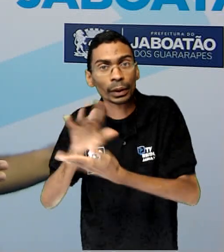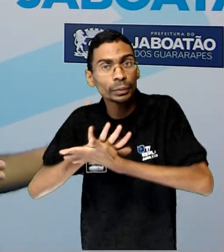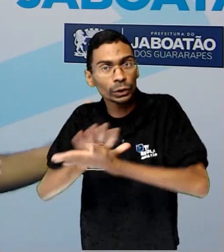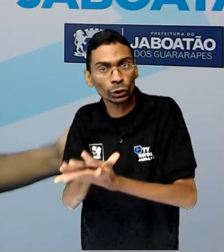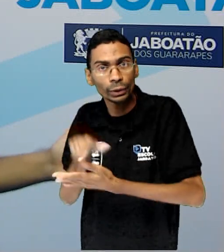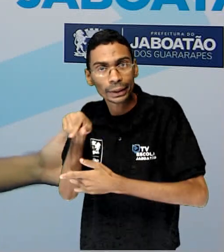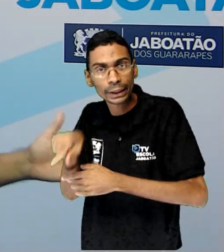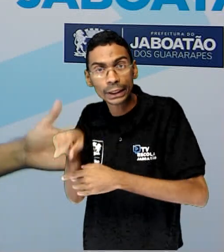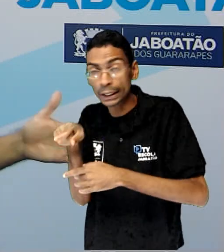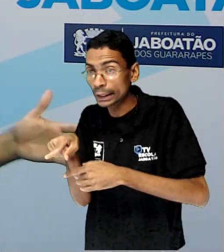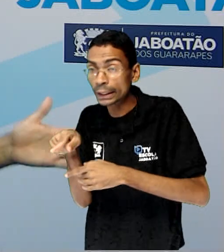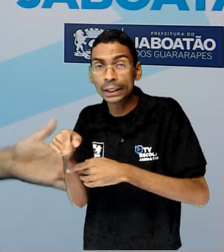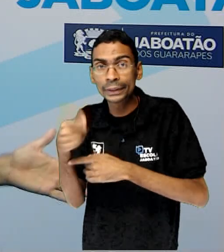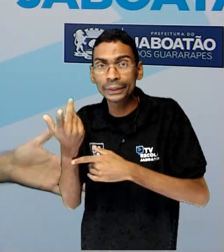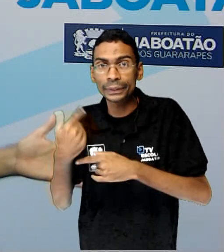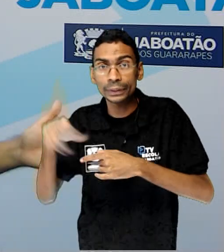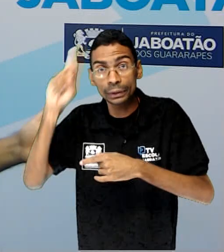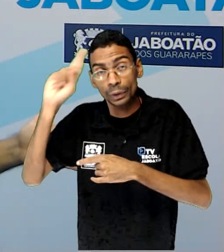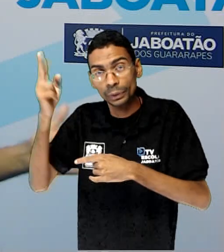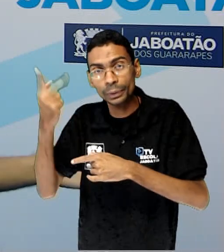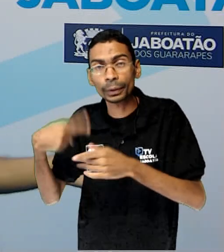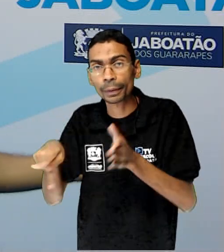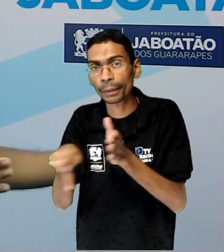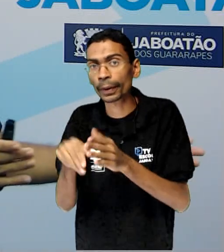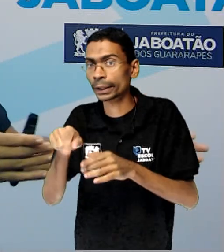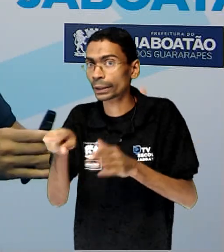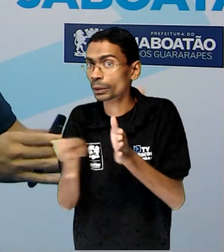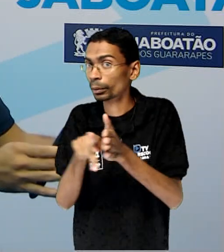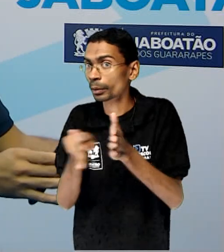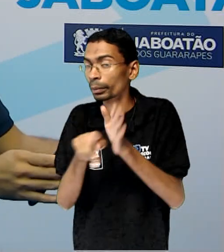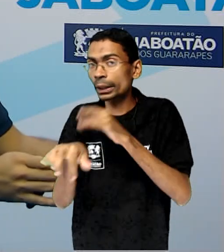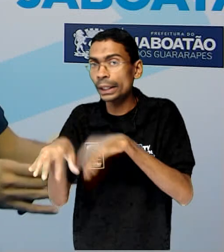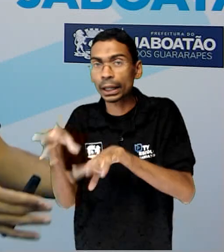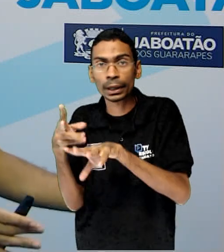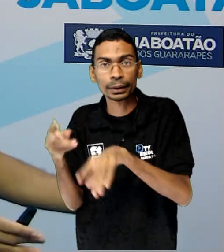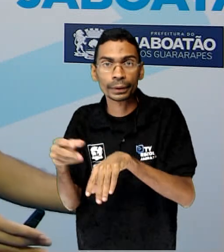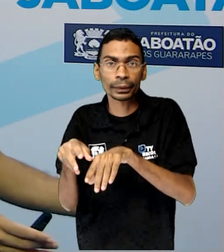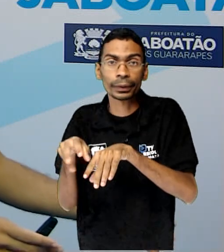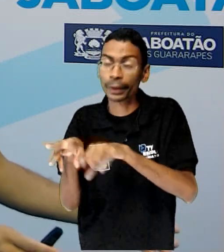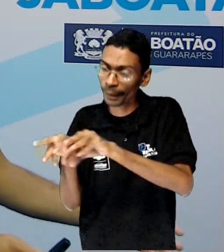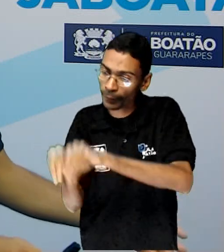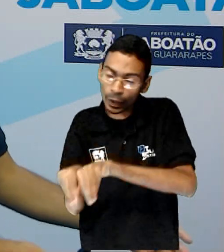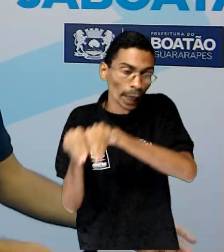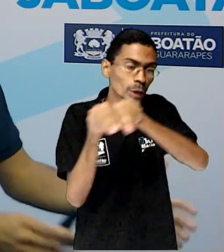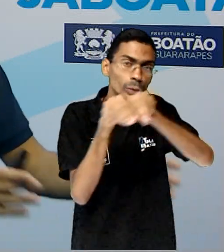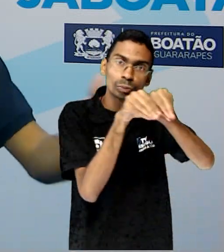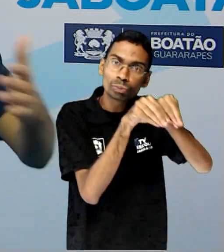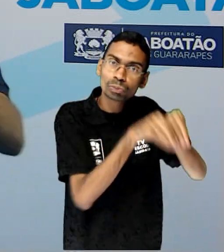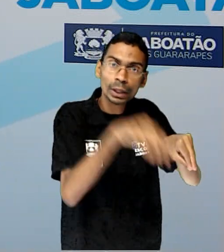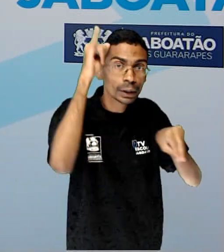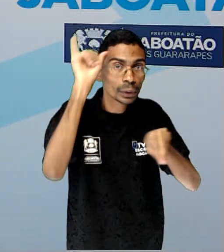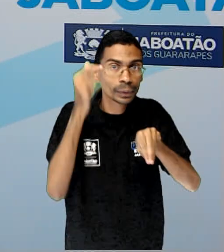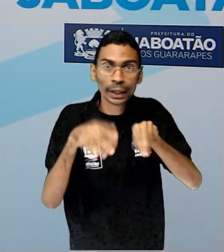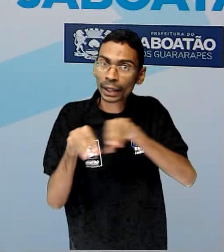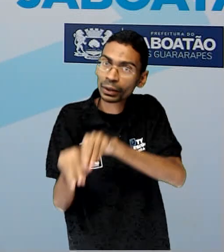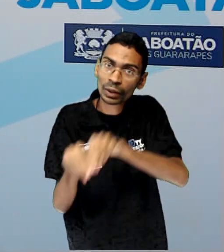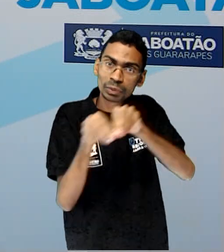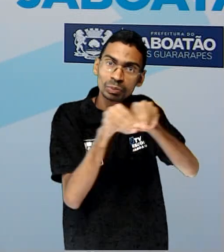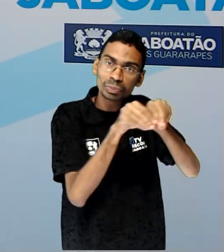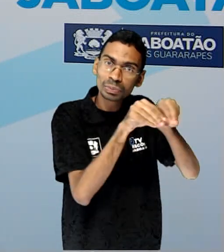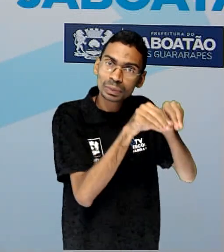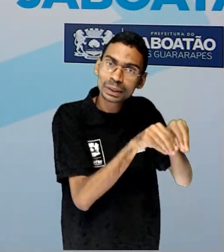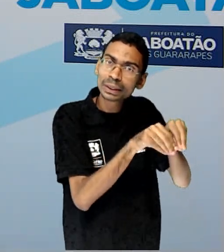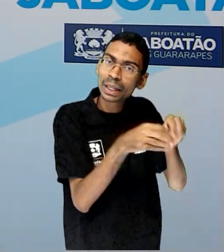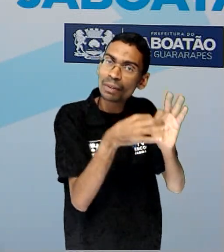os donos, os proprietários, pegaram esse gado e colocaram num lugar mais distante e num